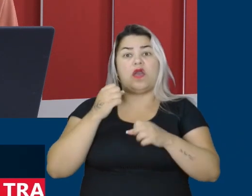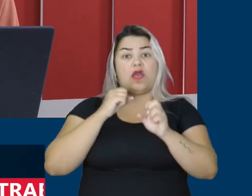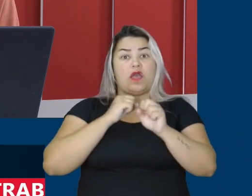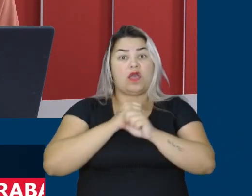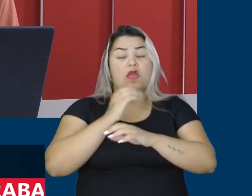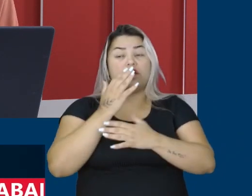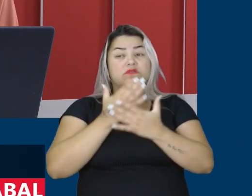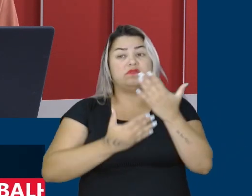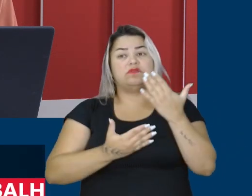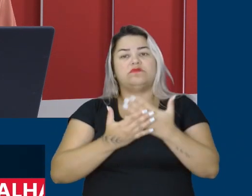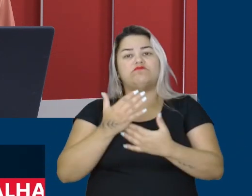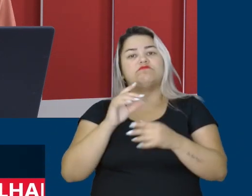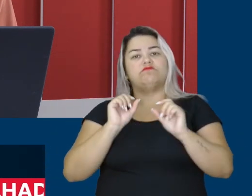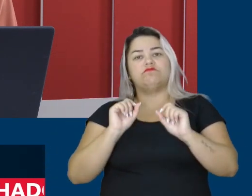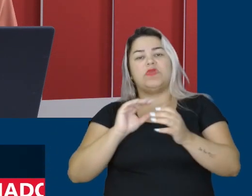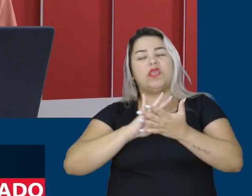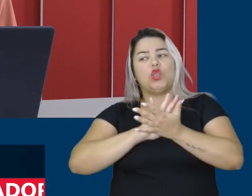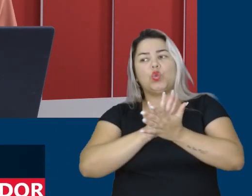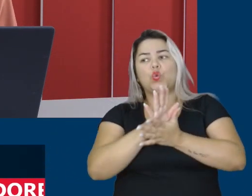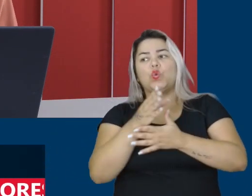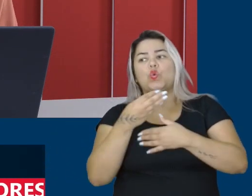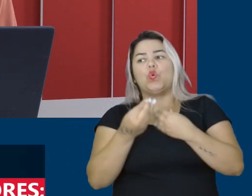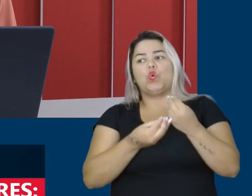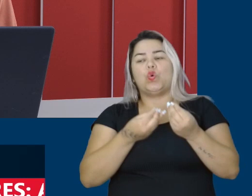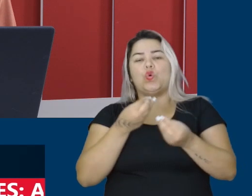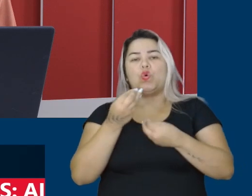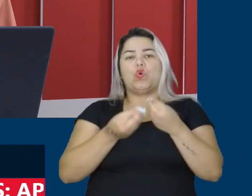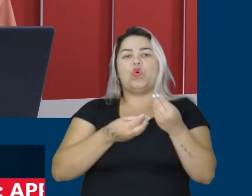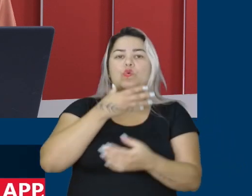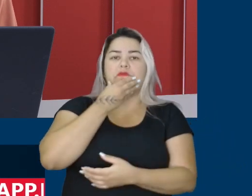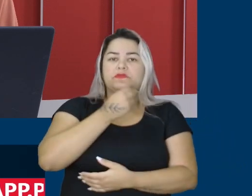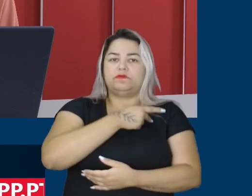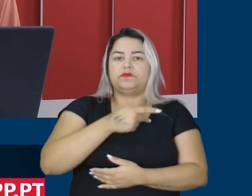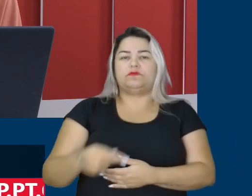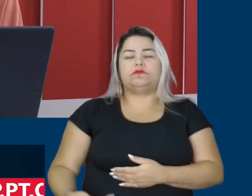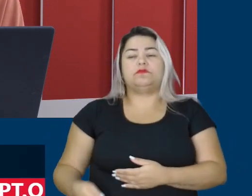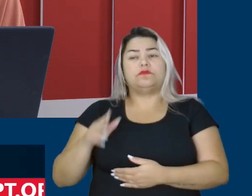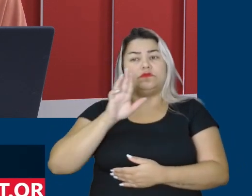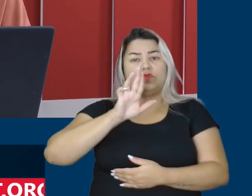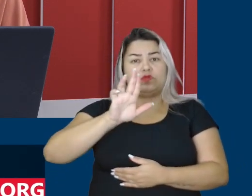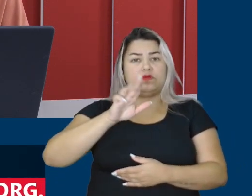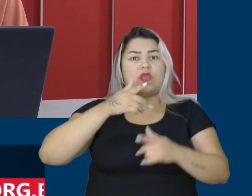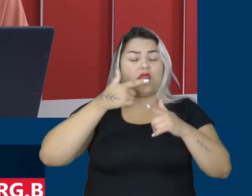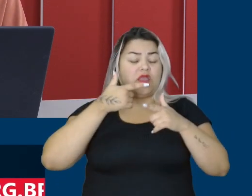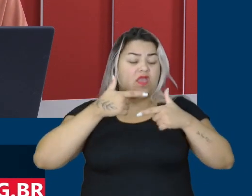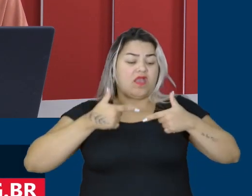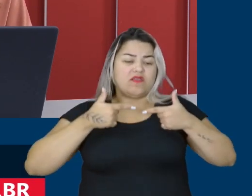indiscriminada e como o governo Lula tem atuado para enfrentar esse problema.